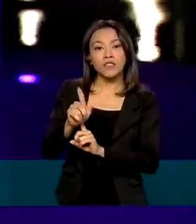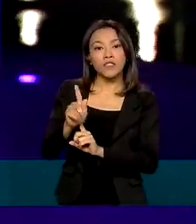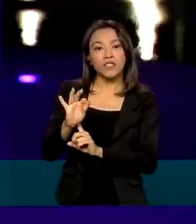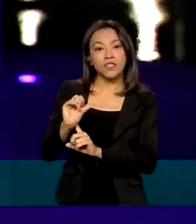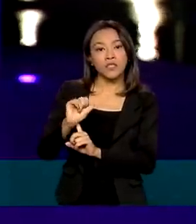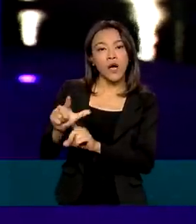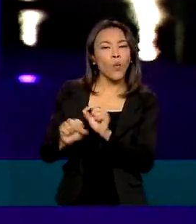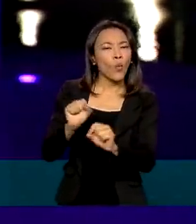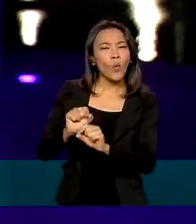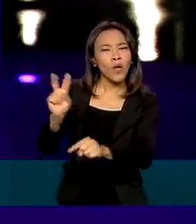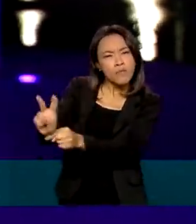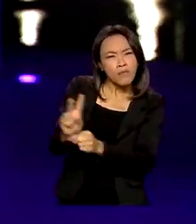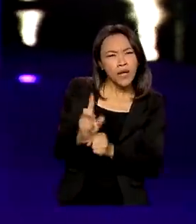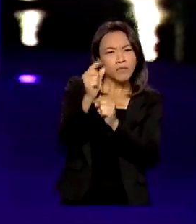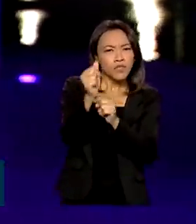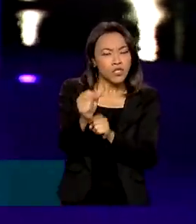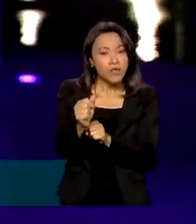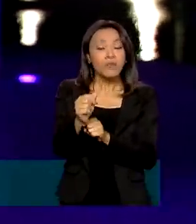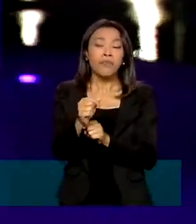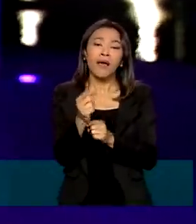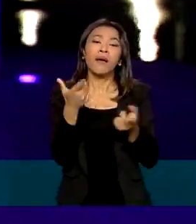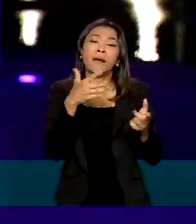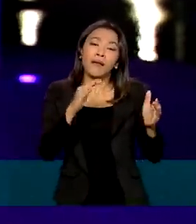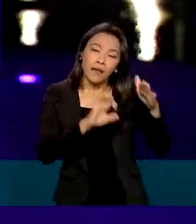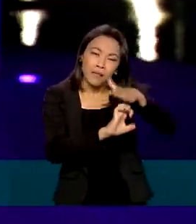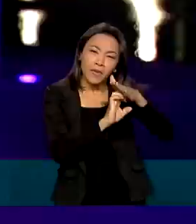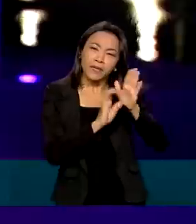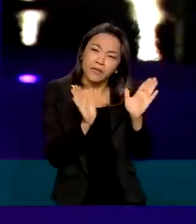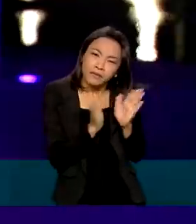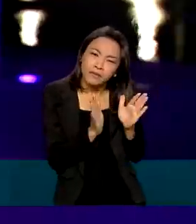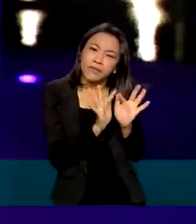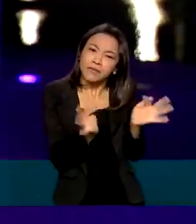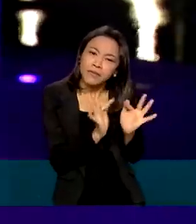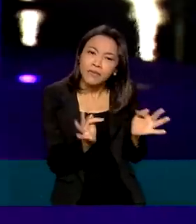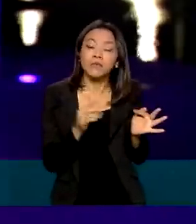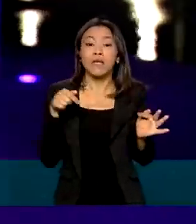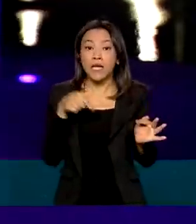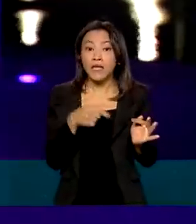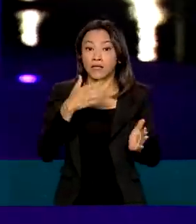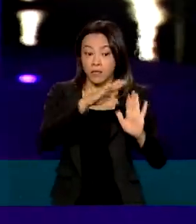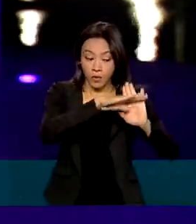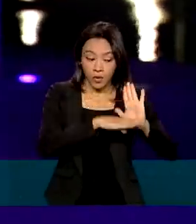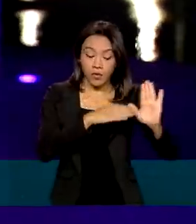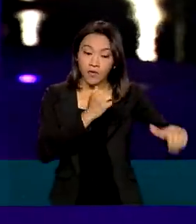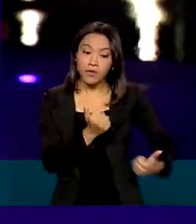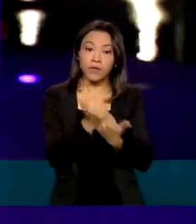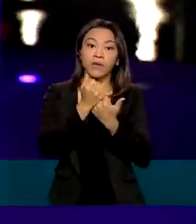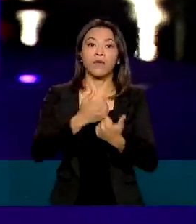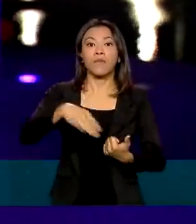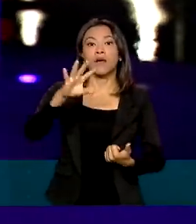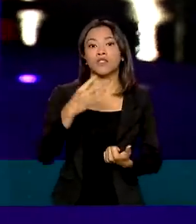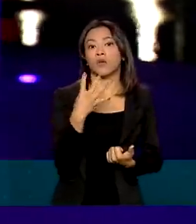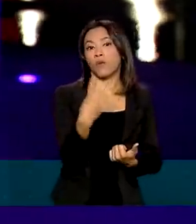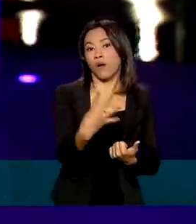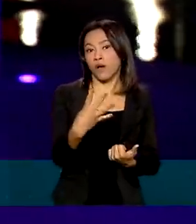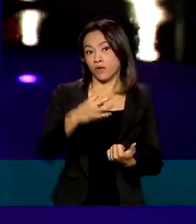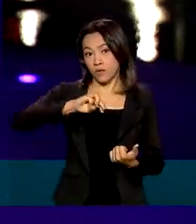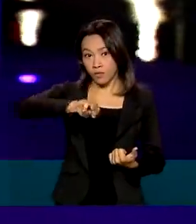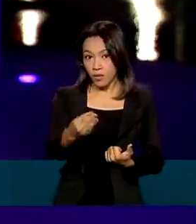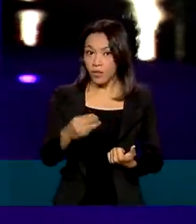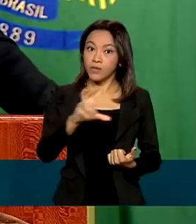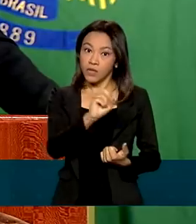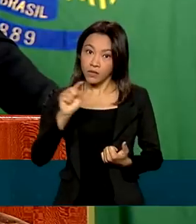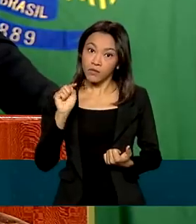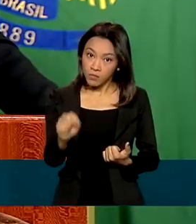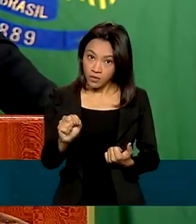crédito digital para pequenos empreendedores. O programa deve beneficiar mais de 4 milhões e meio de pessoas já nos primeiros